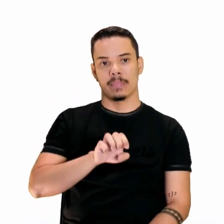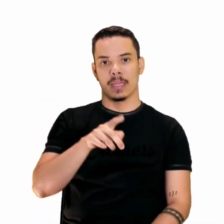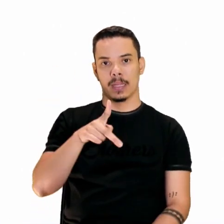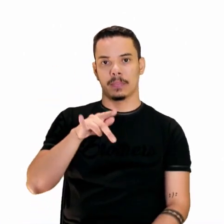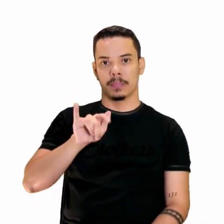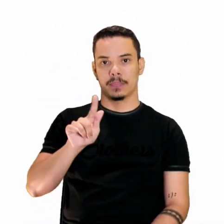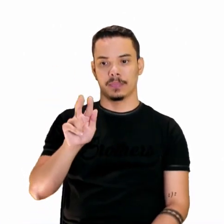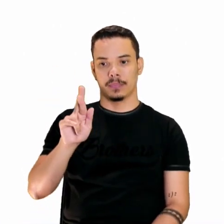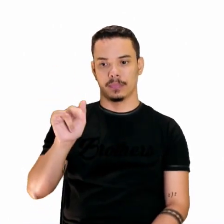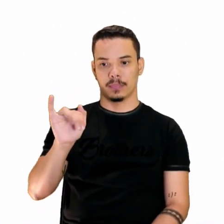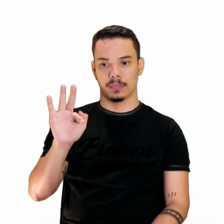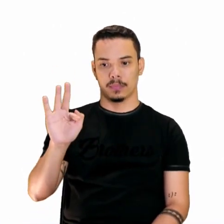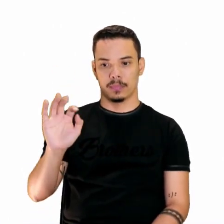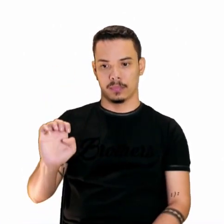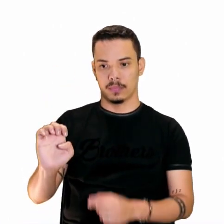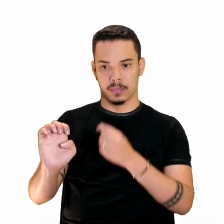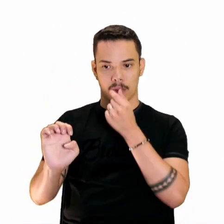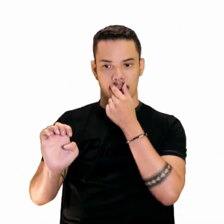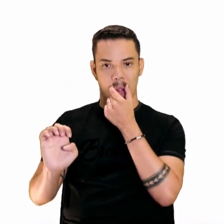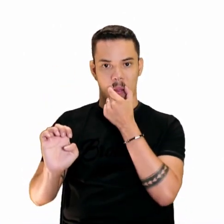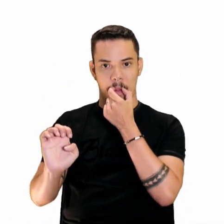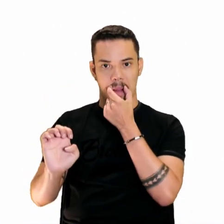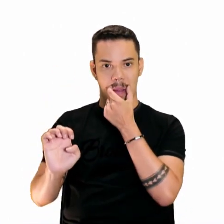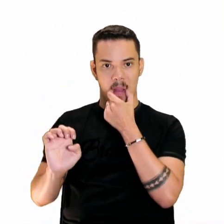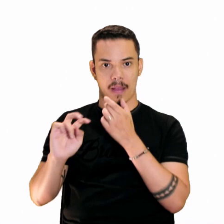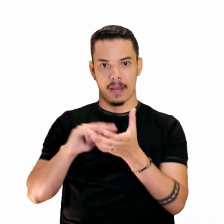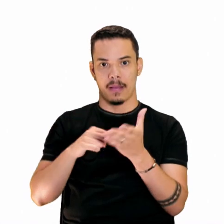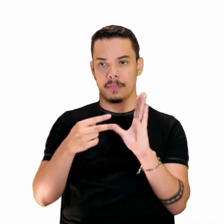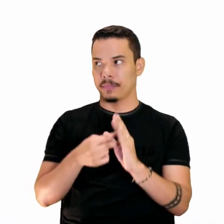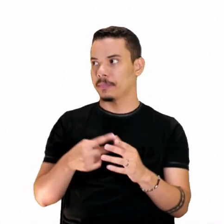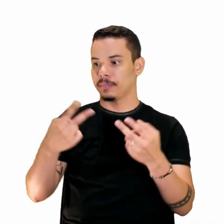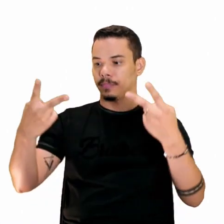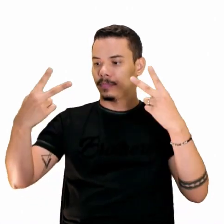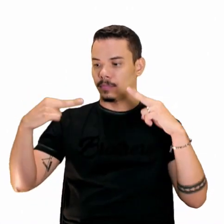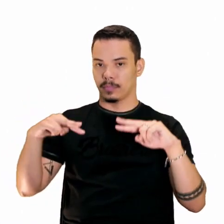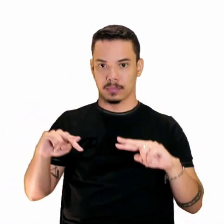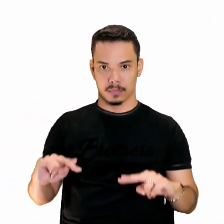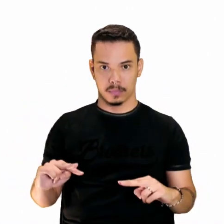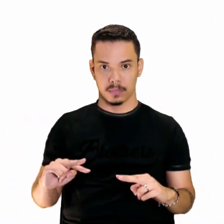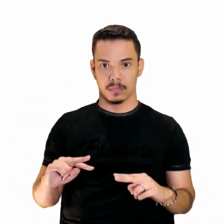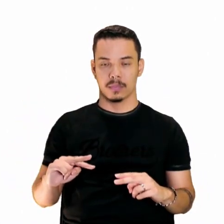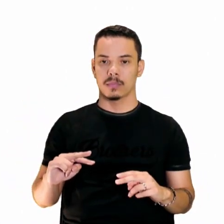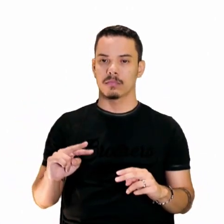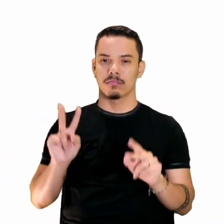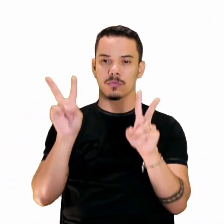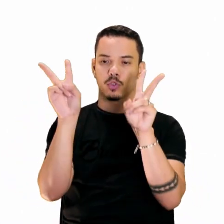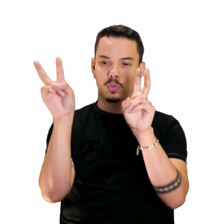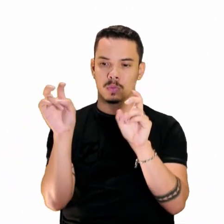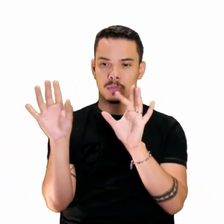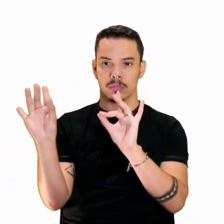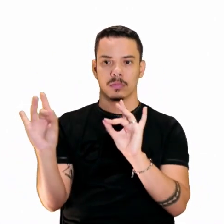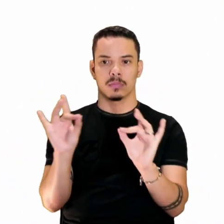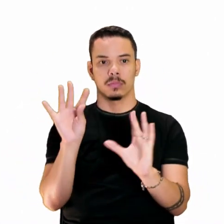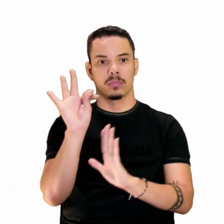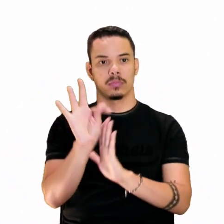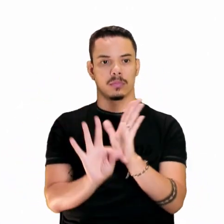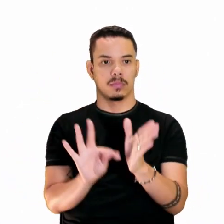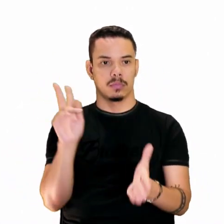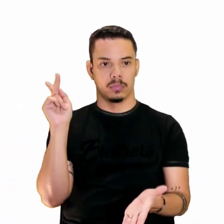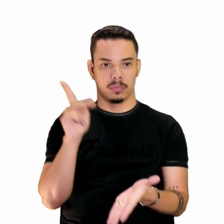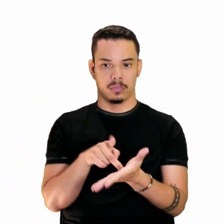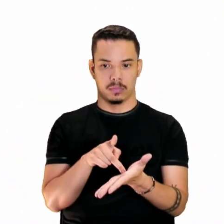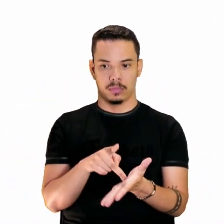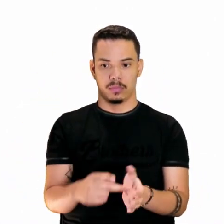A epígrafe é a produção, reprodução, certo? De um pequeno trecho do texto original.